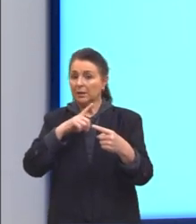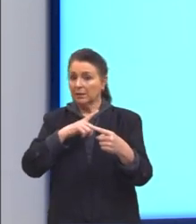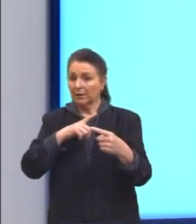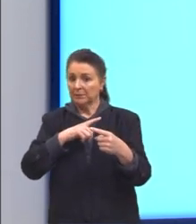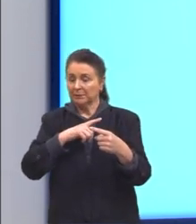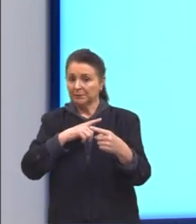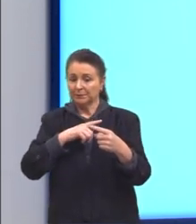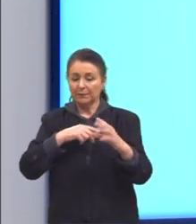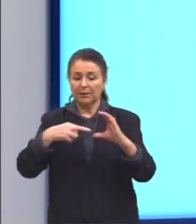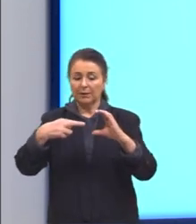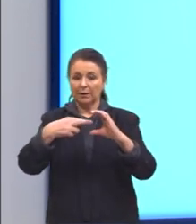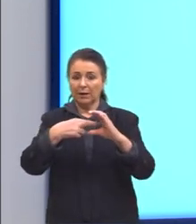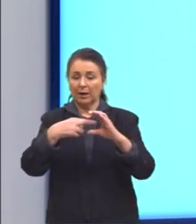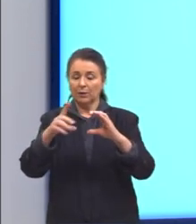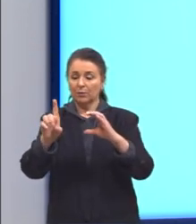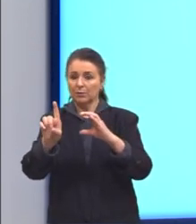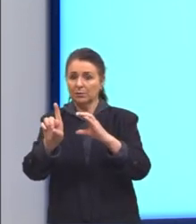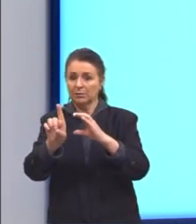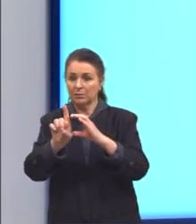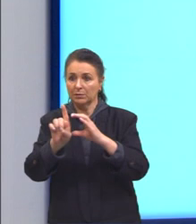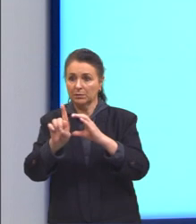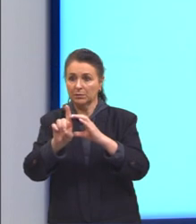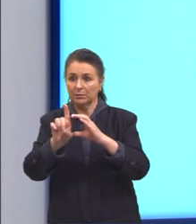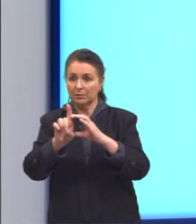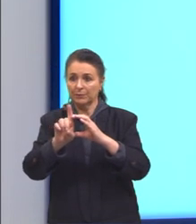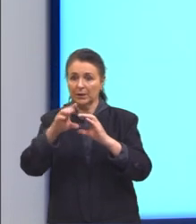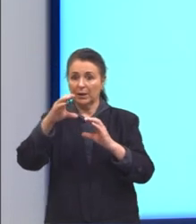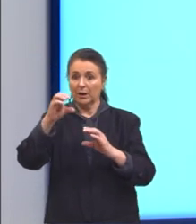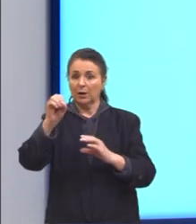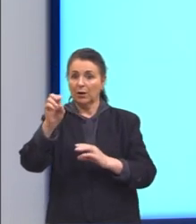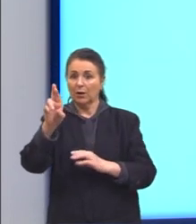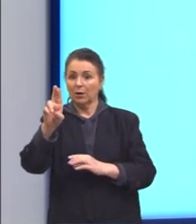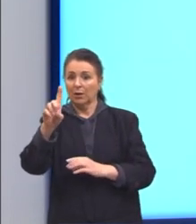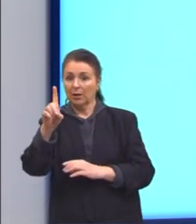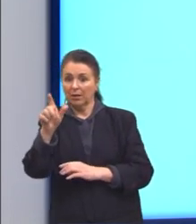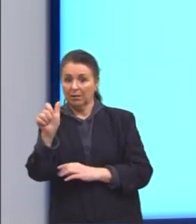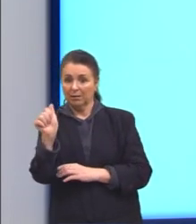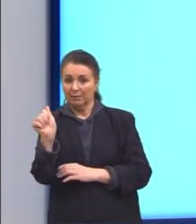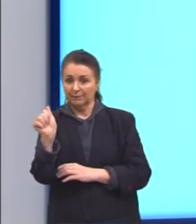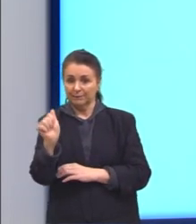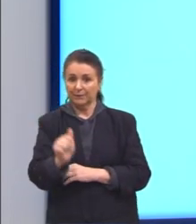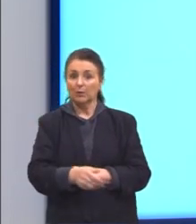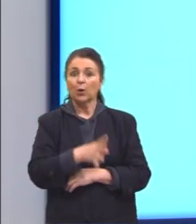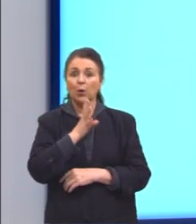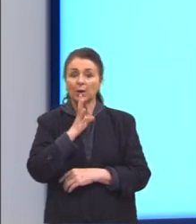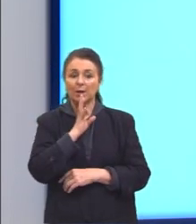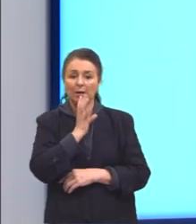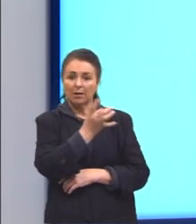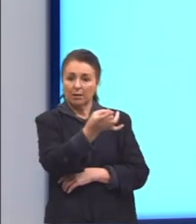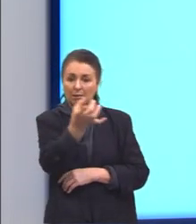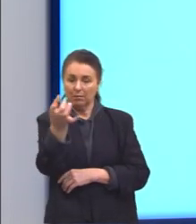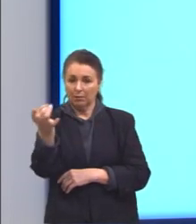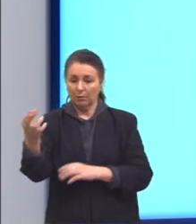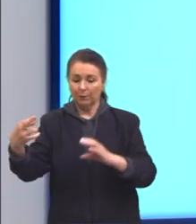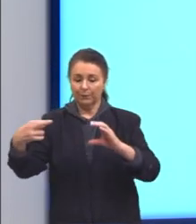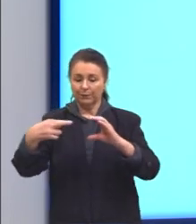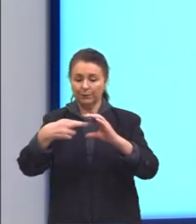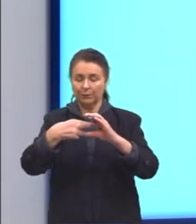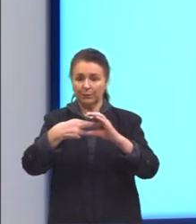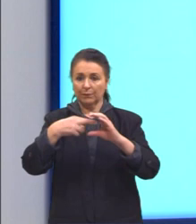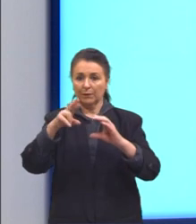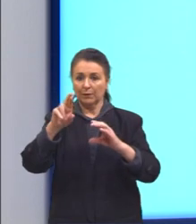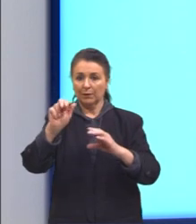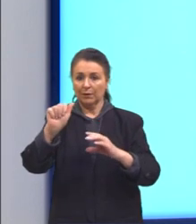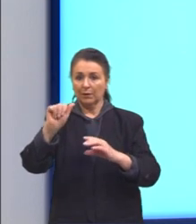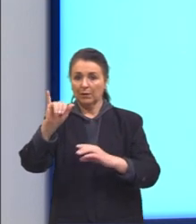raio, diâmetro e corda. Vamos ver cada um deles. O raio identificado por